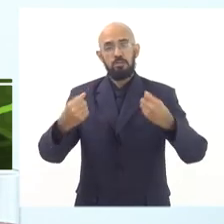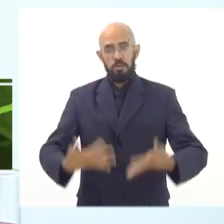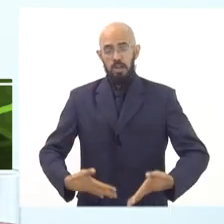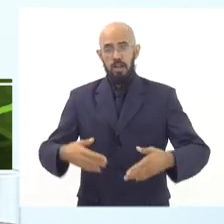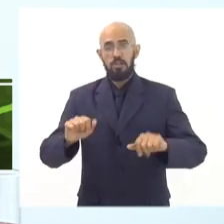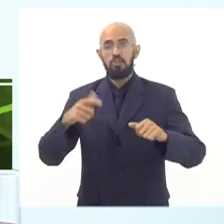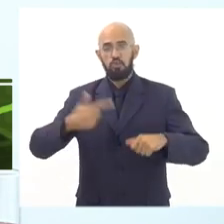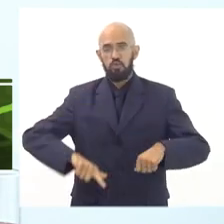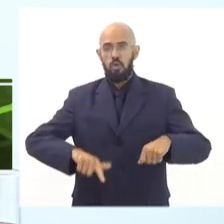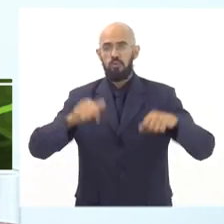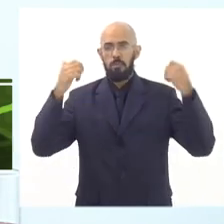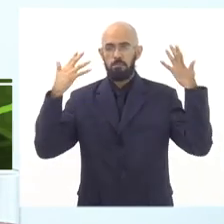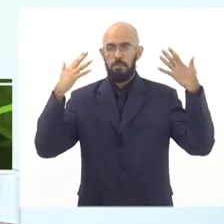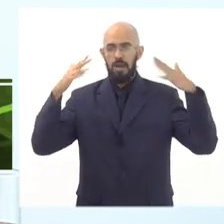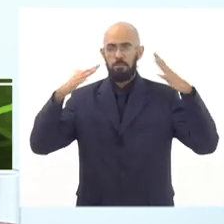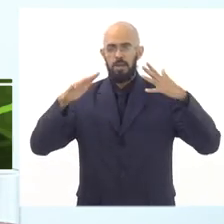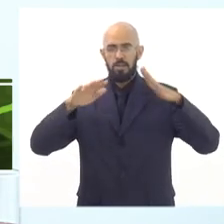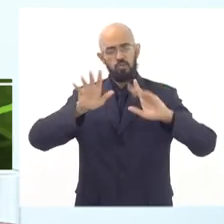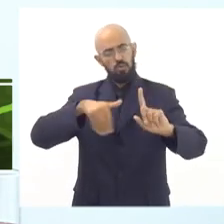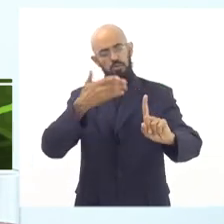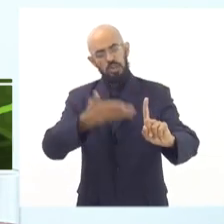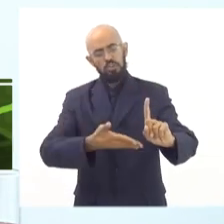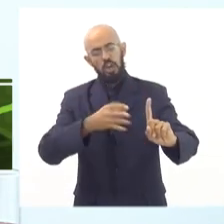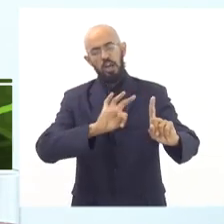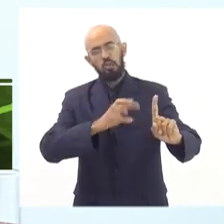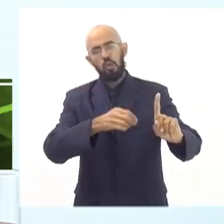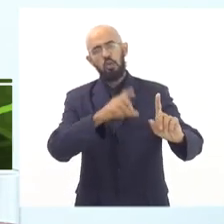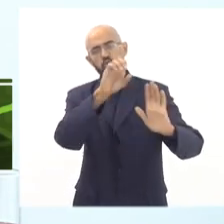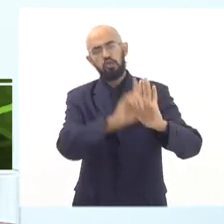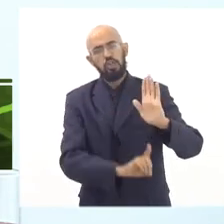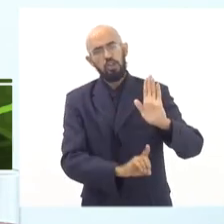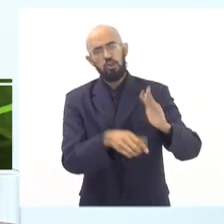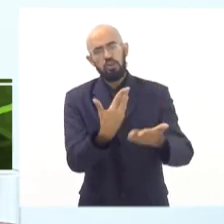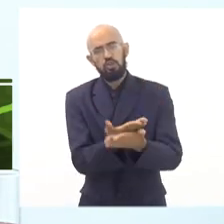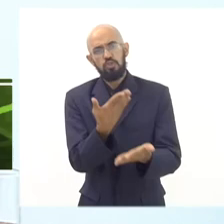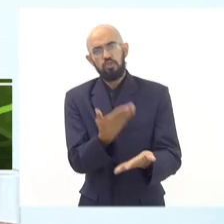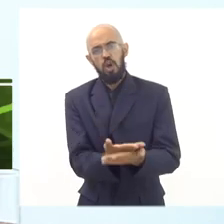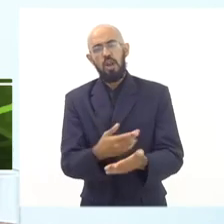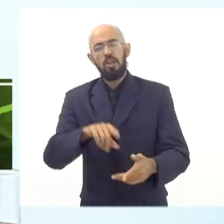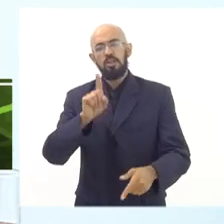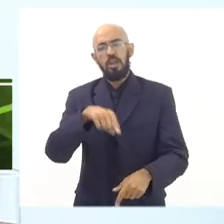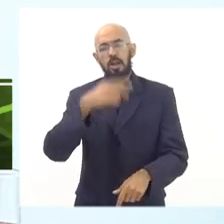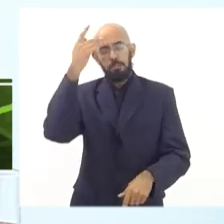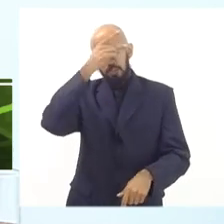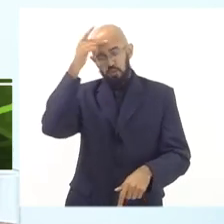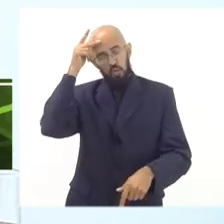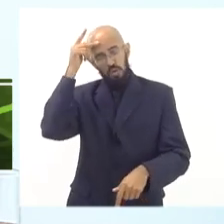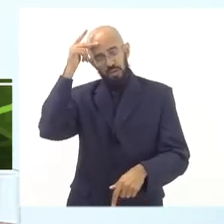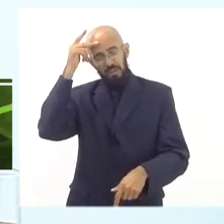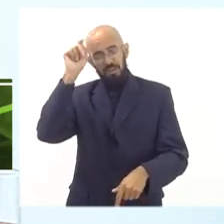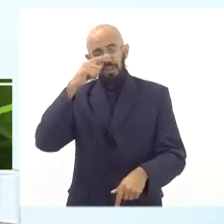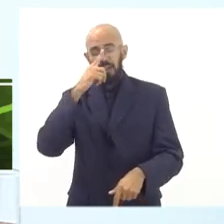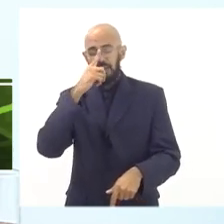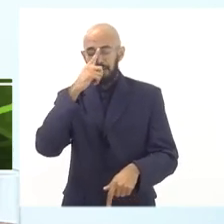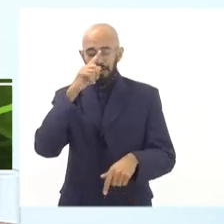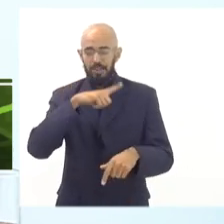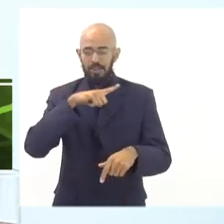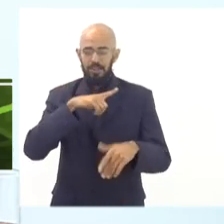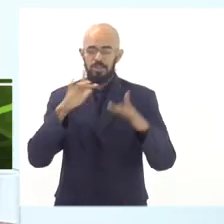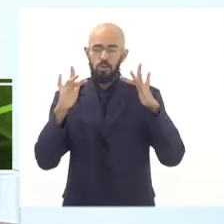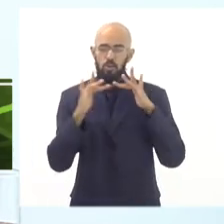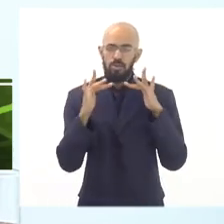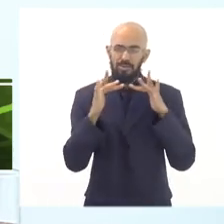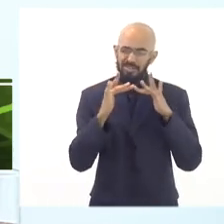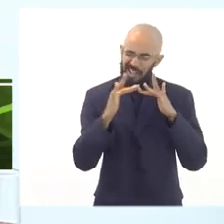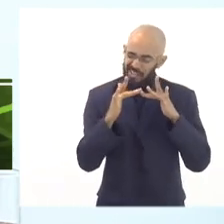vez, parabenizando e homenageando todos os diretores de escola, que acabam sendo quem está lá na ponta, segurando